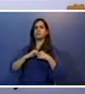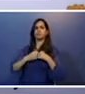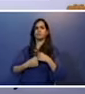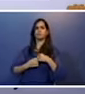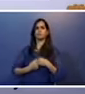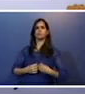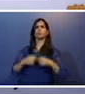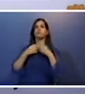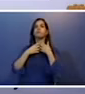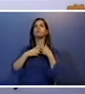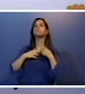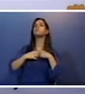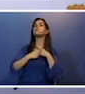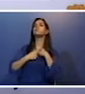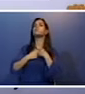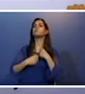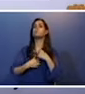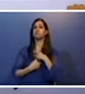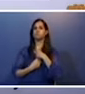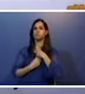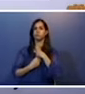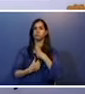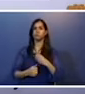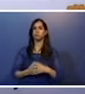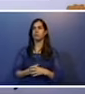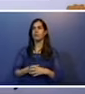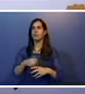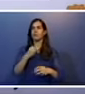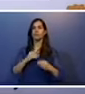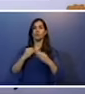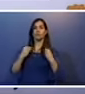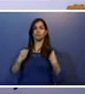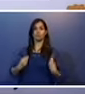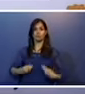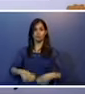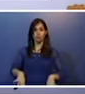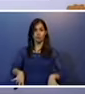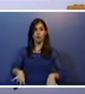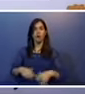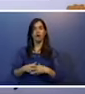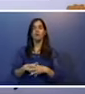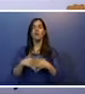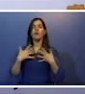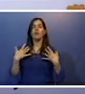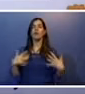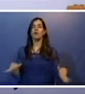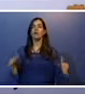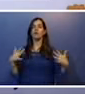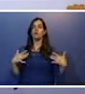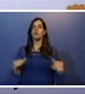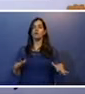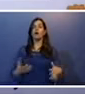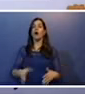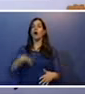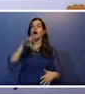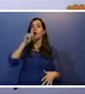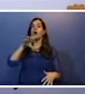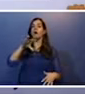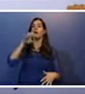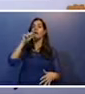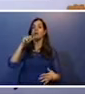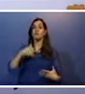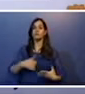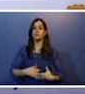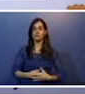o colarinho, a gravata e a cinta. Eles vão soltando para que ele sinta-se em um respirar melhor, né?